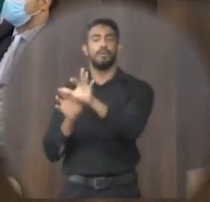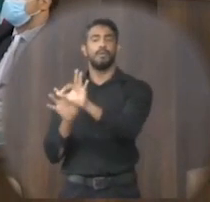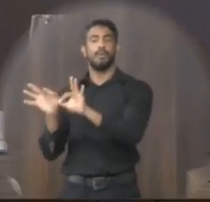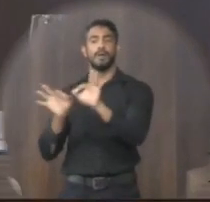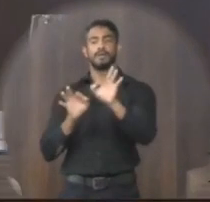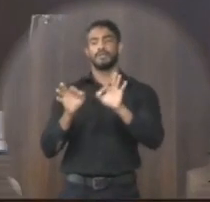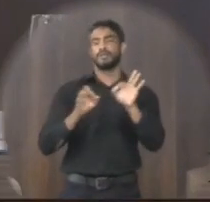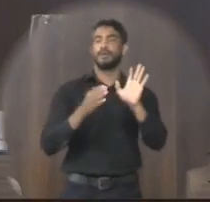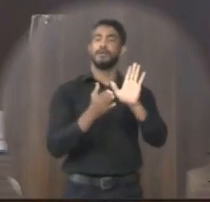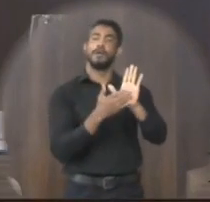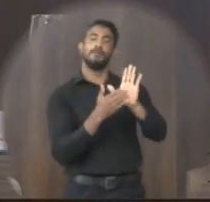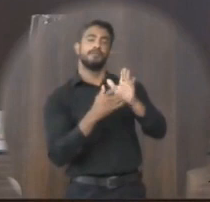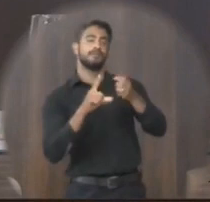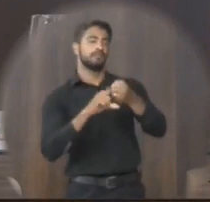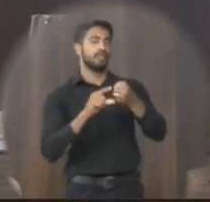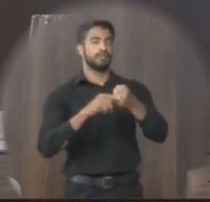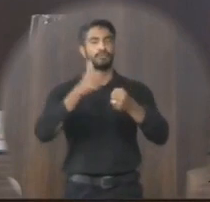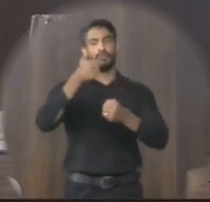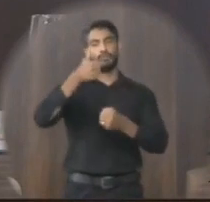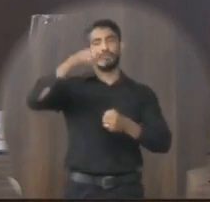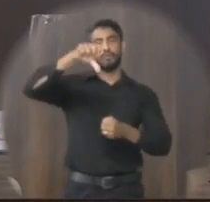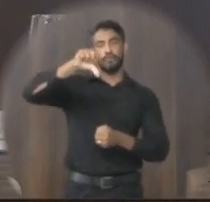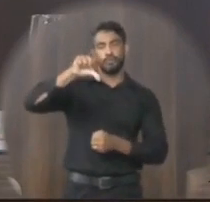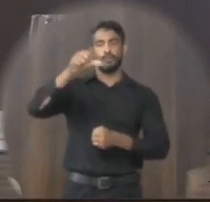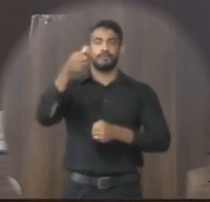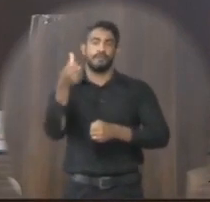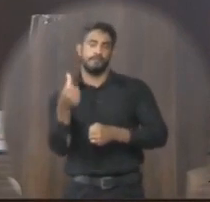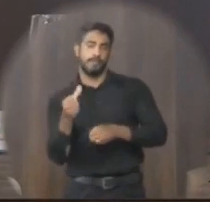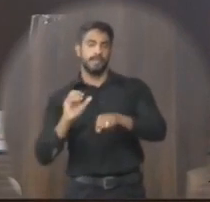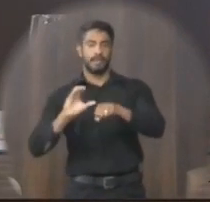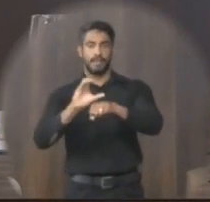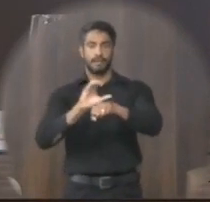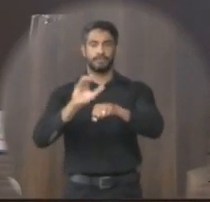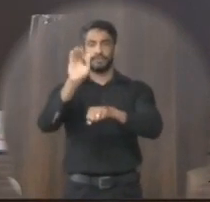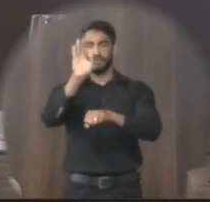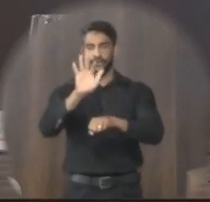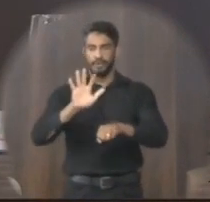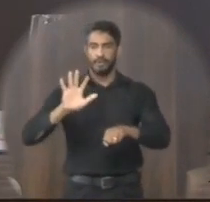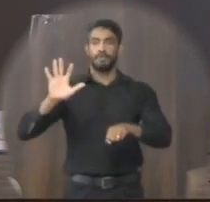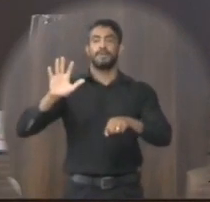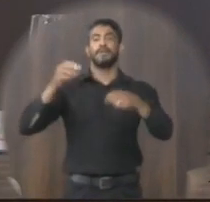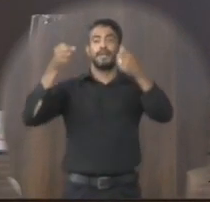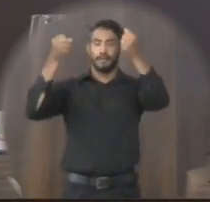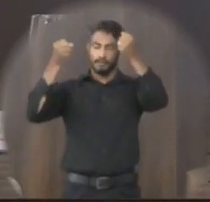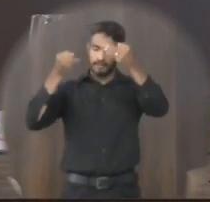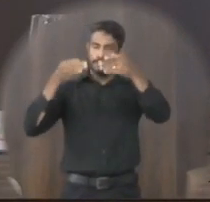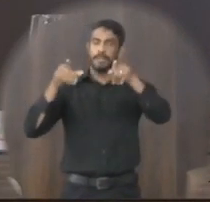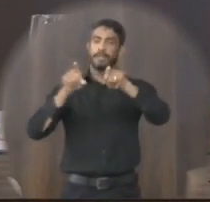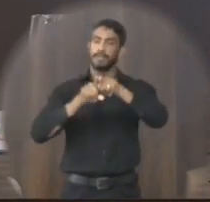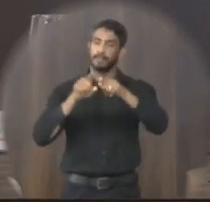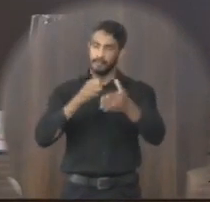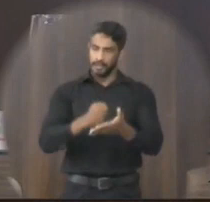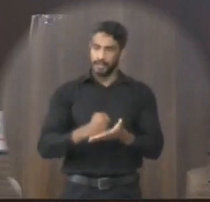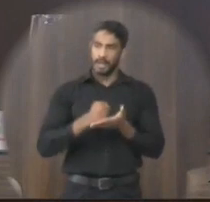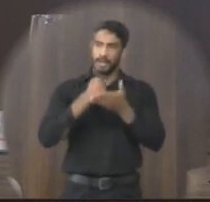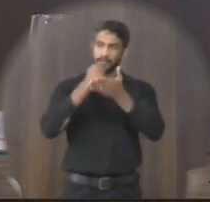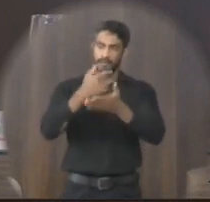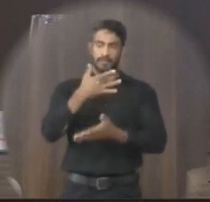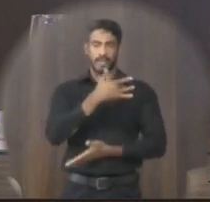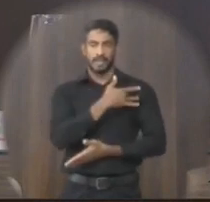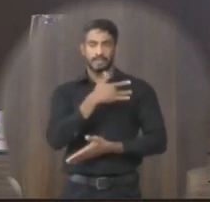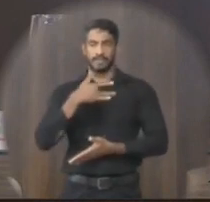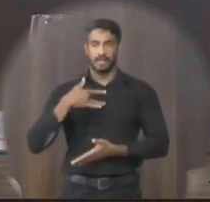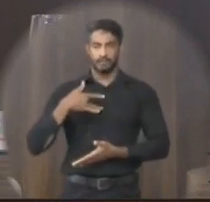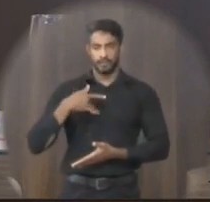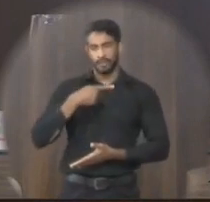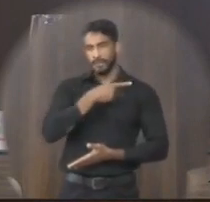conforme previsto no artigo 196 da constituição federal ressalta-se ainda que a assistência à saúde pública